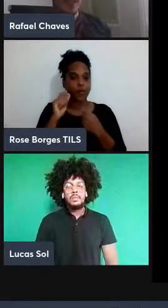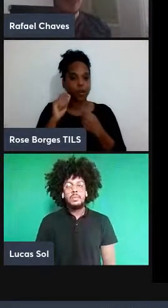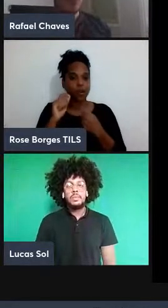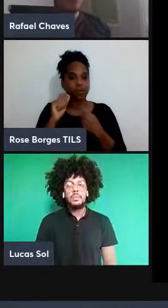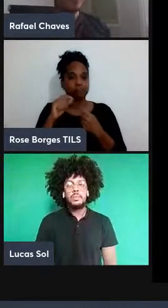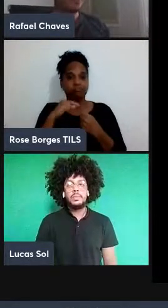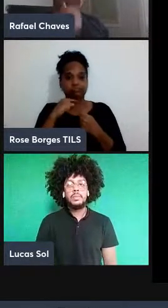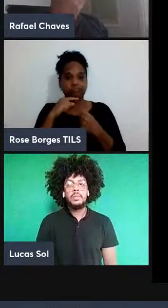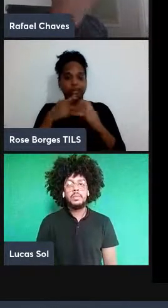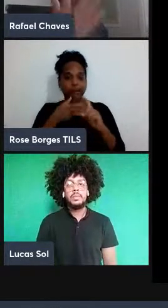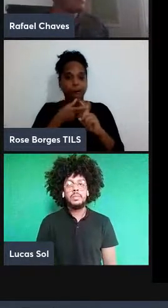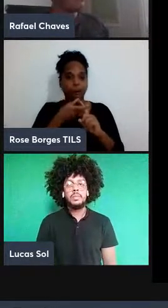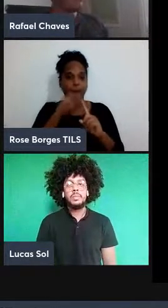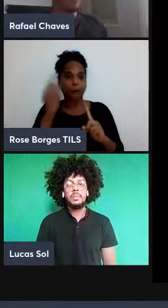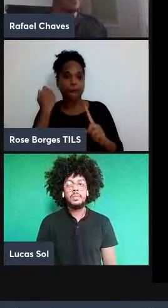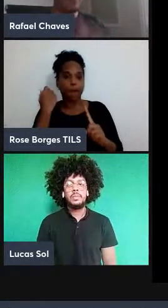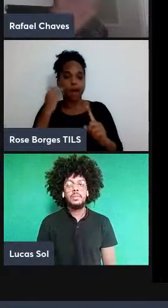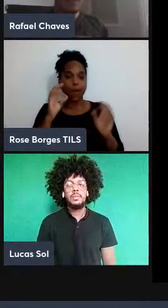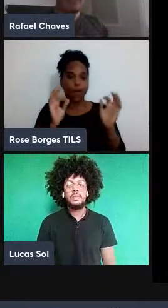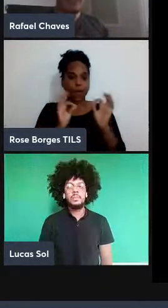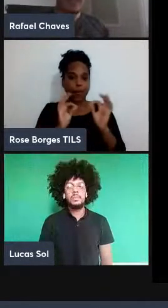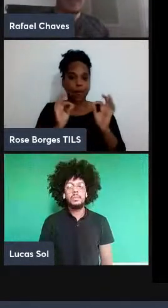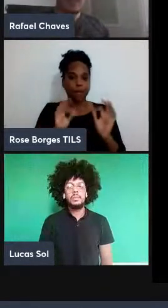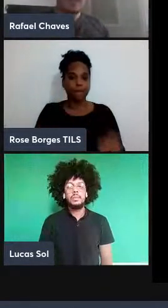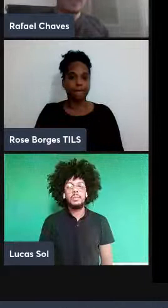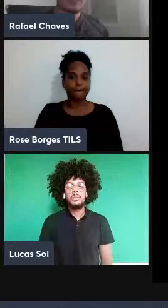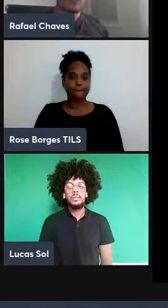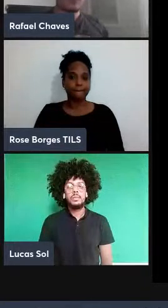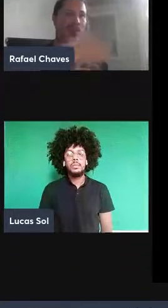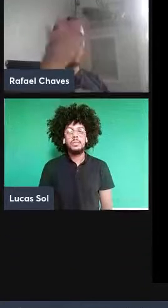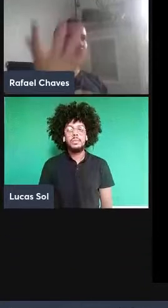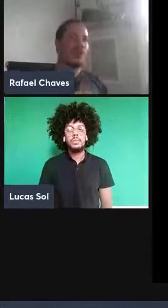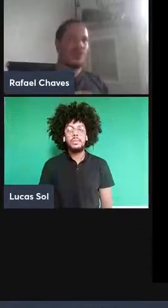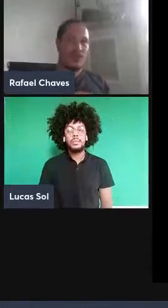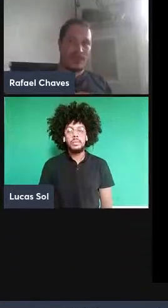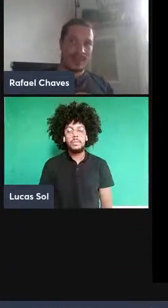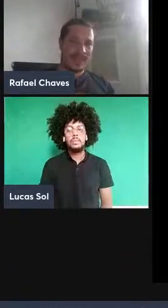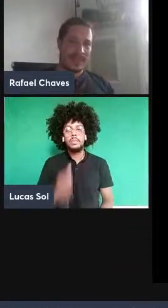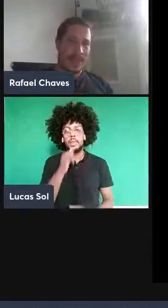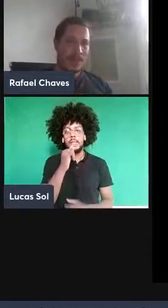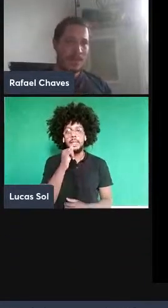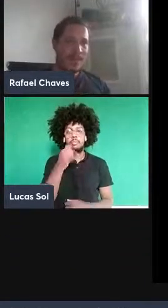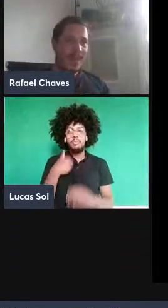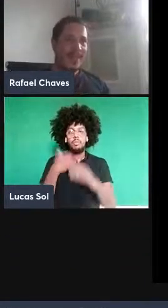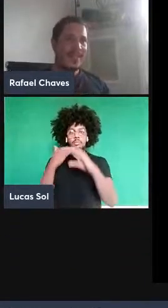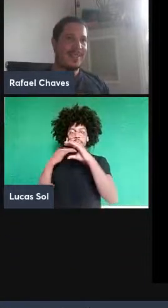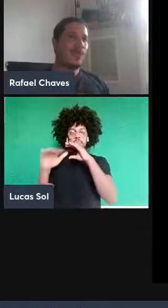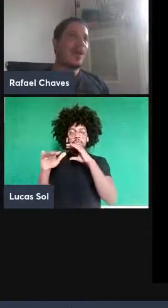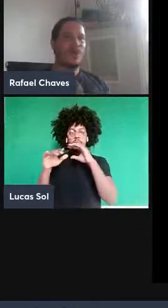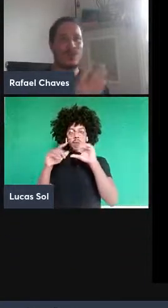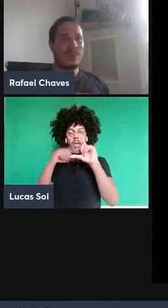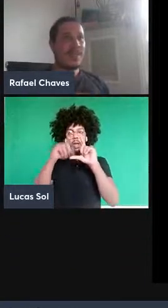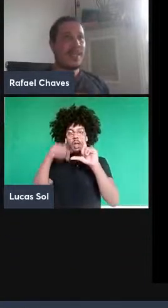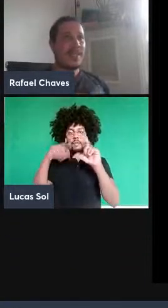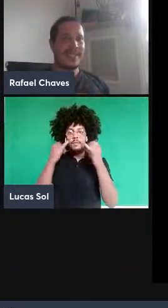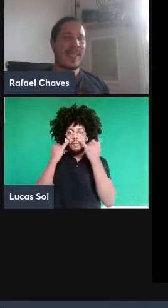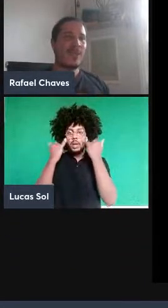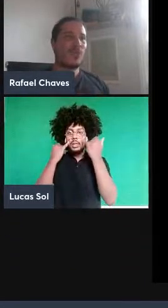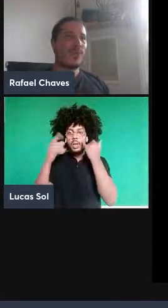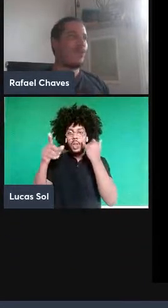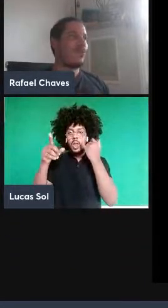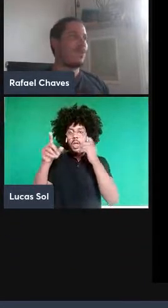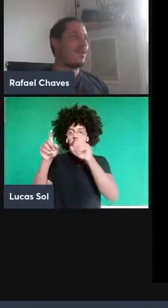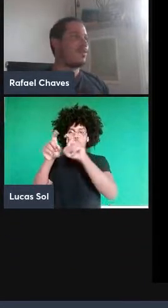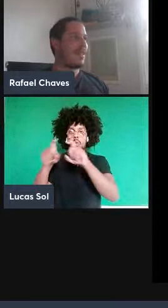dados? Então, por exemplo, eu vou enviar os dados lá para um certo computador quântico central, que se o cálculo der